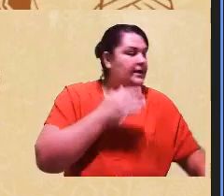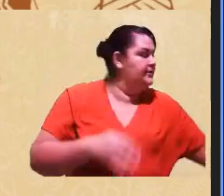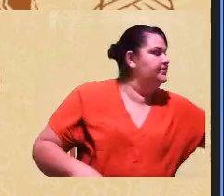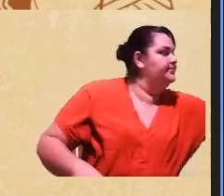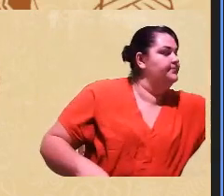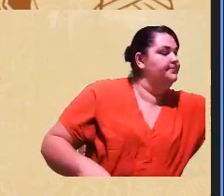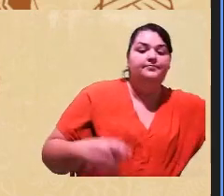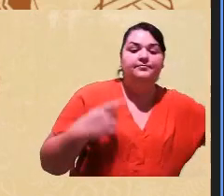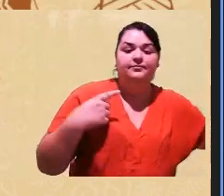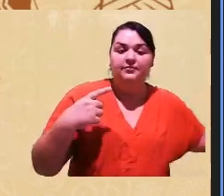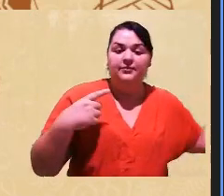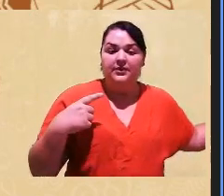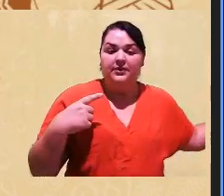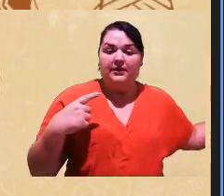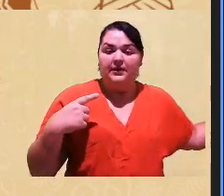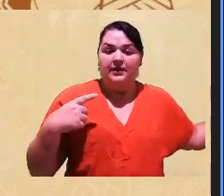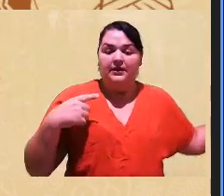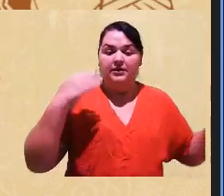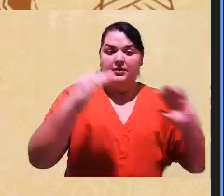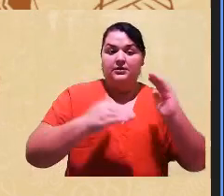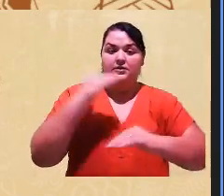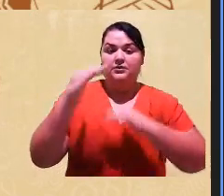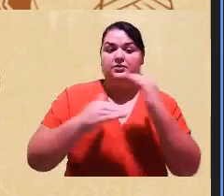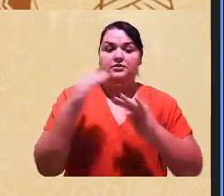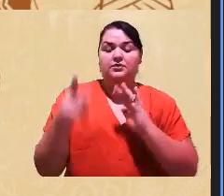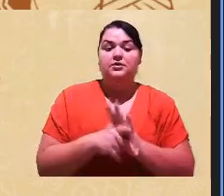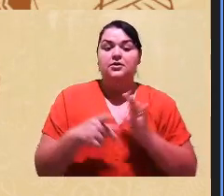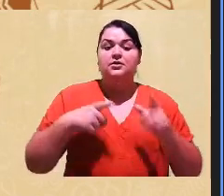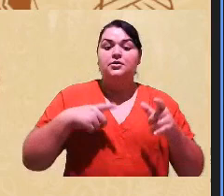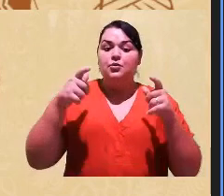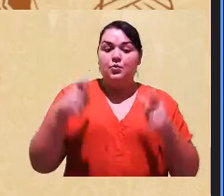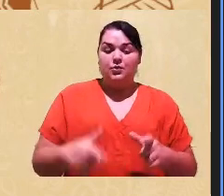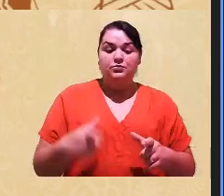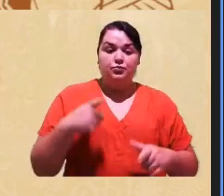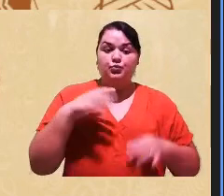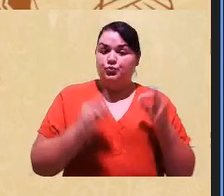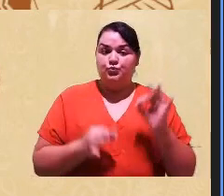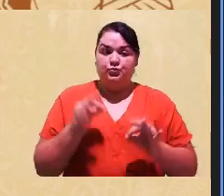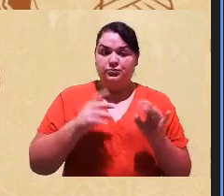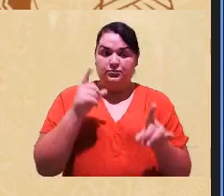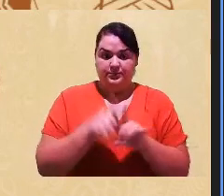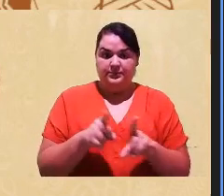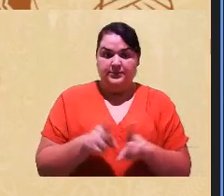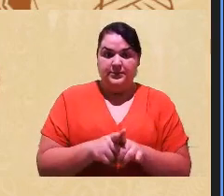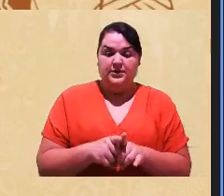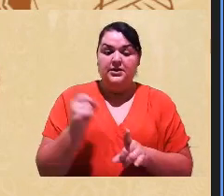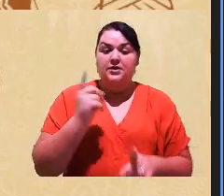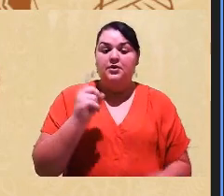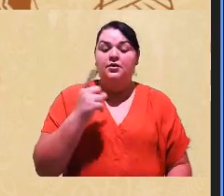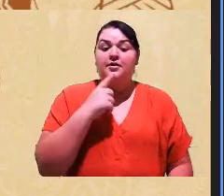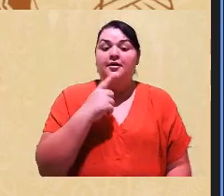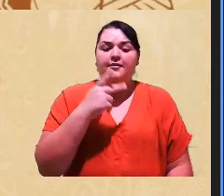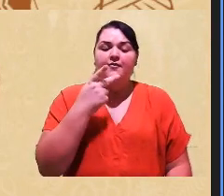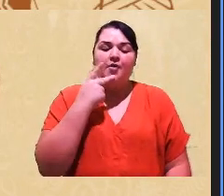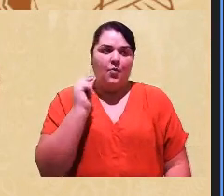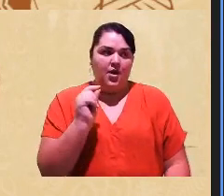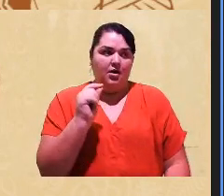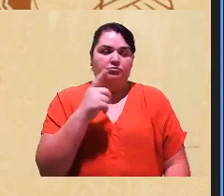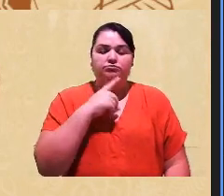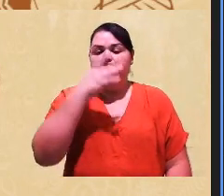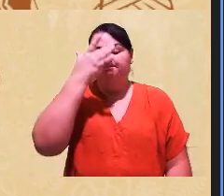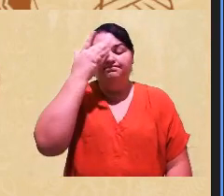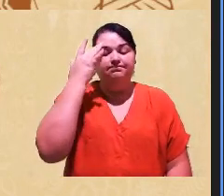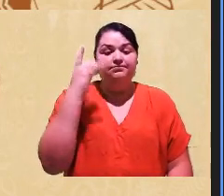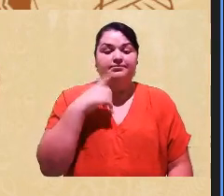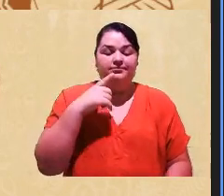elas reivindiquem esse lugar como sendo seu de justiça. E eu não estou falando daqueles pardos, que eu estou chamando aqui na